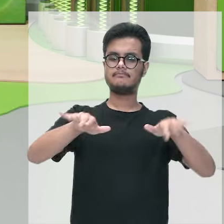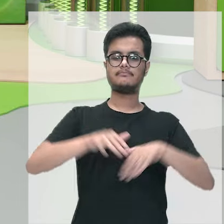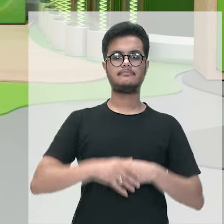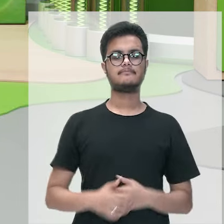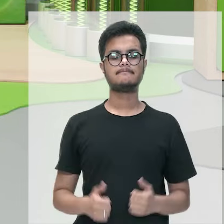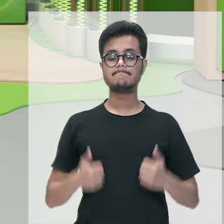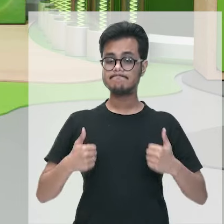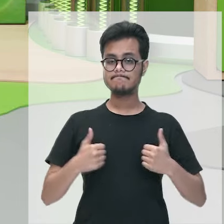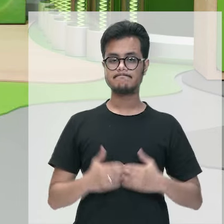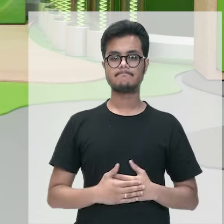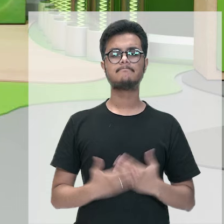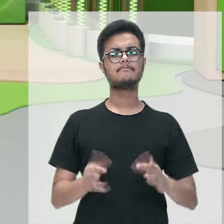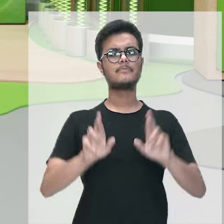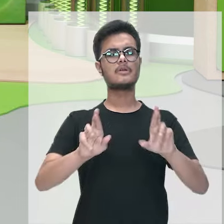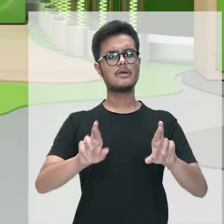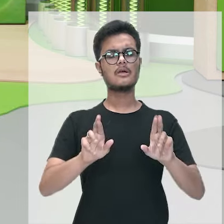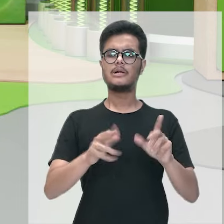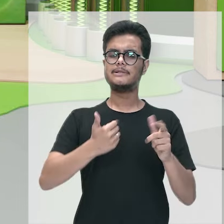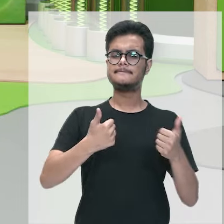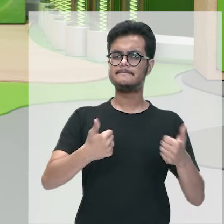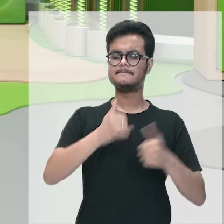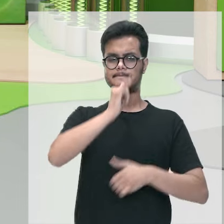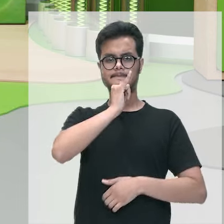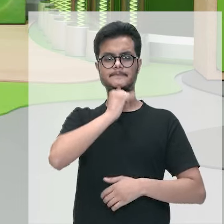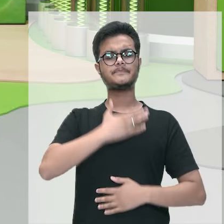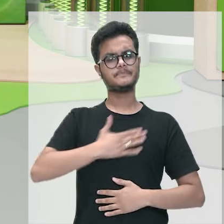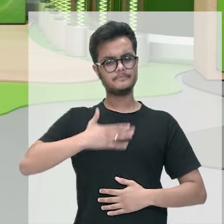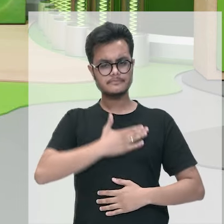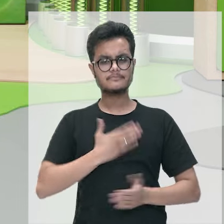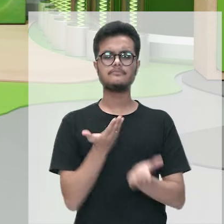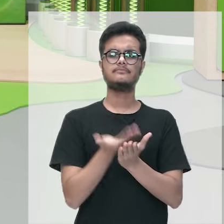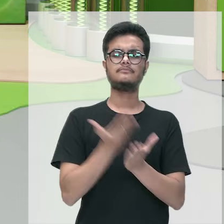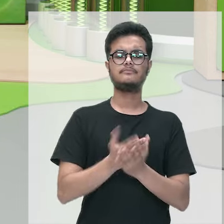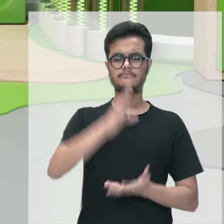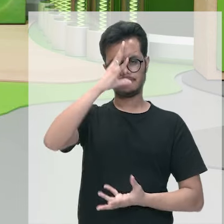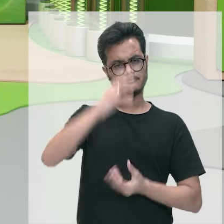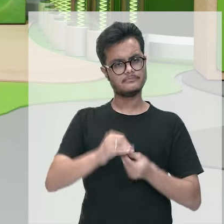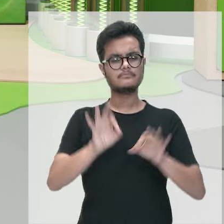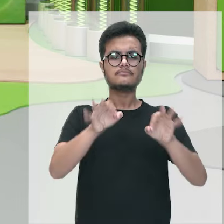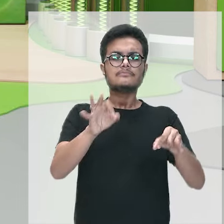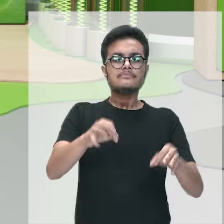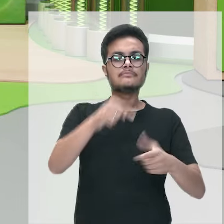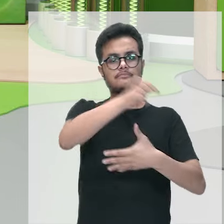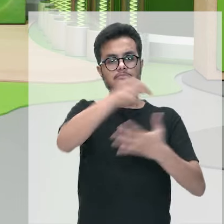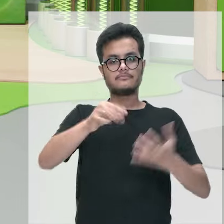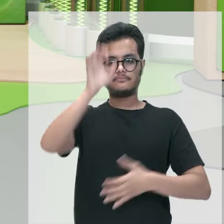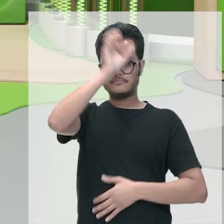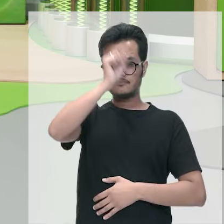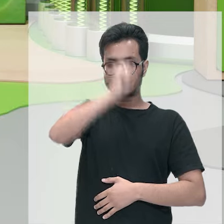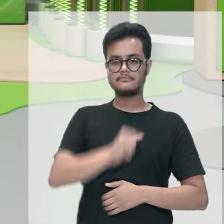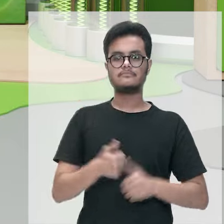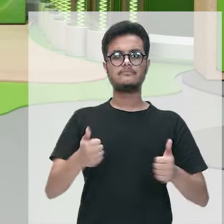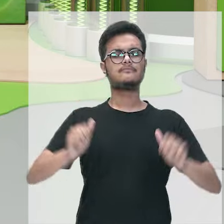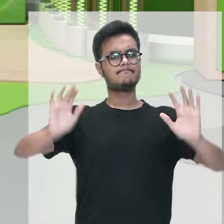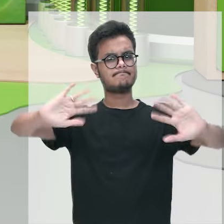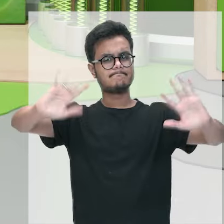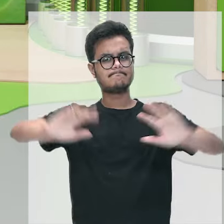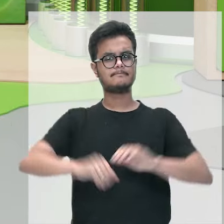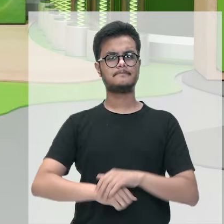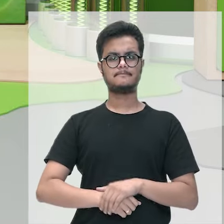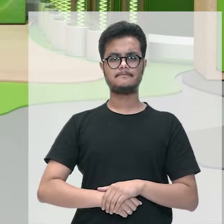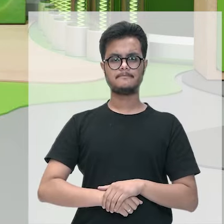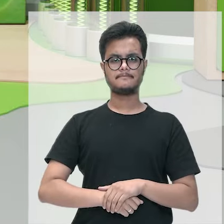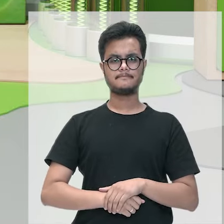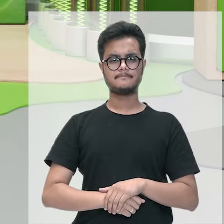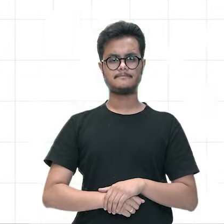certo? então espero que você tenha aí gostado tenha entendido os conceitos aprendidos durante a aula e até uma próxima